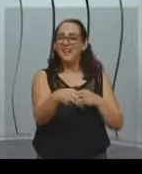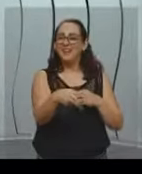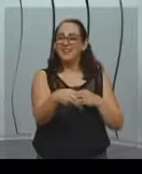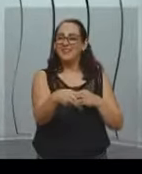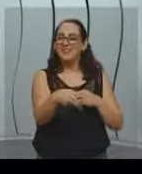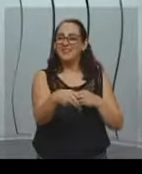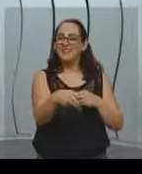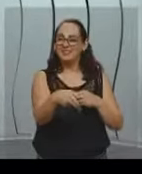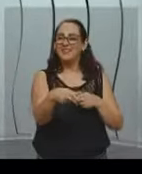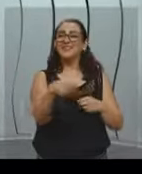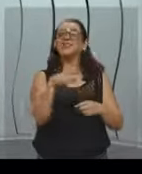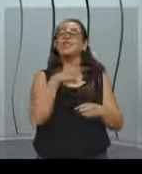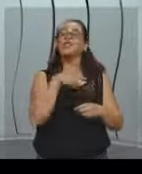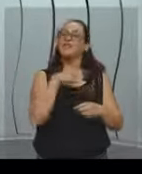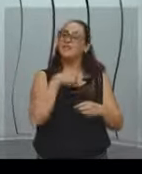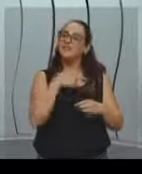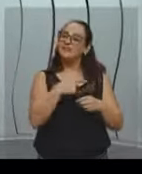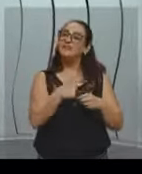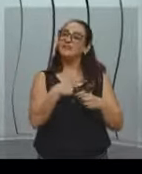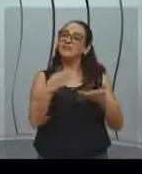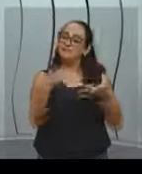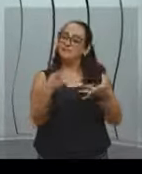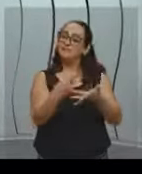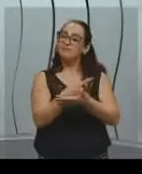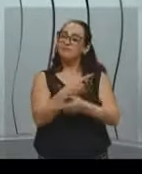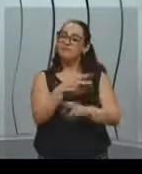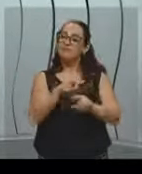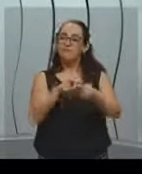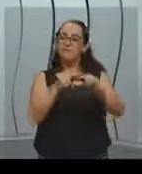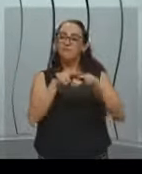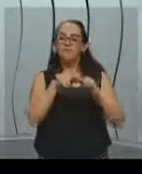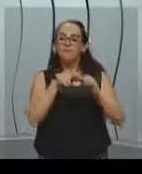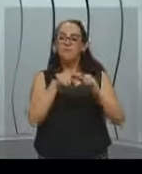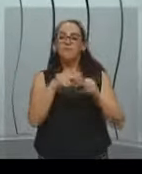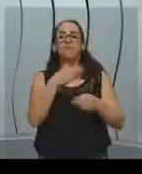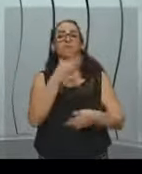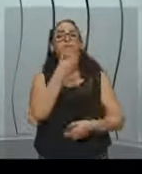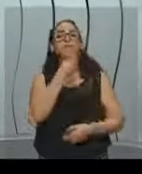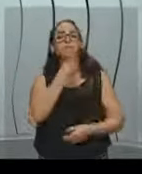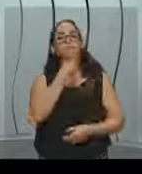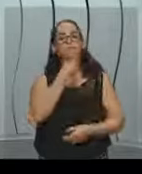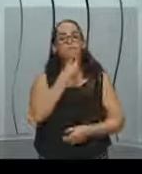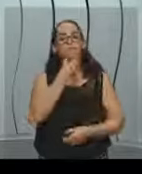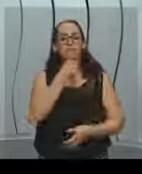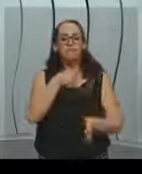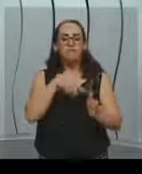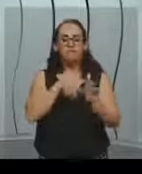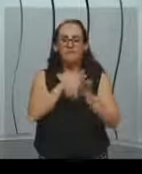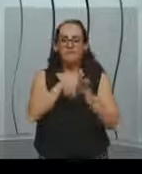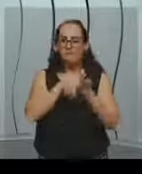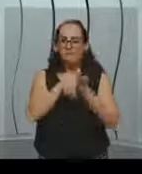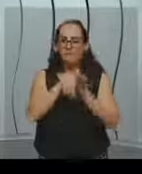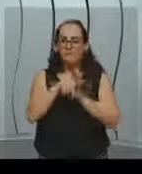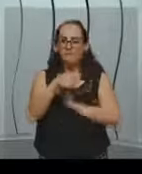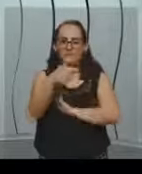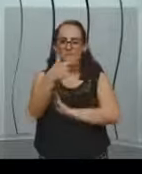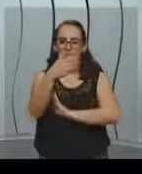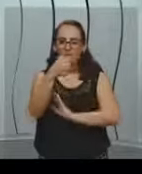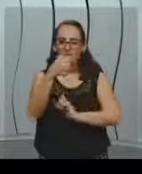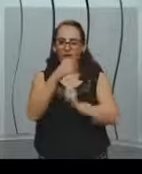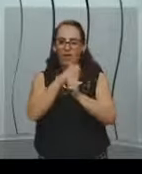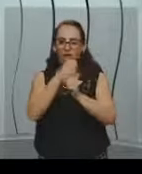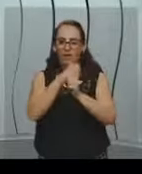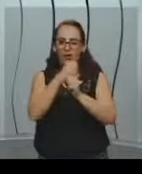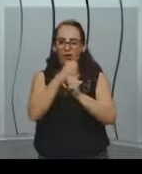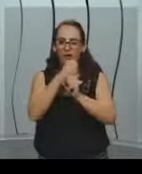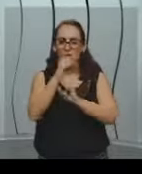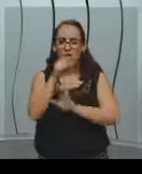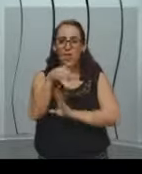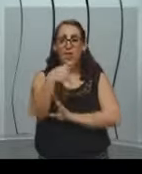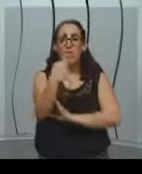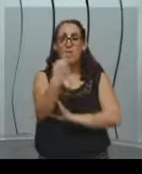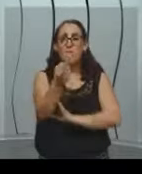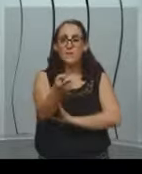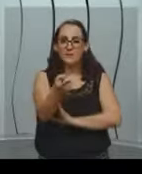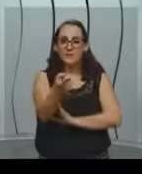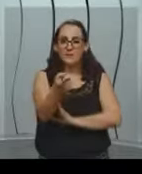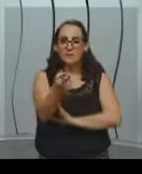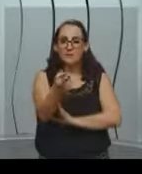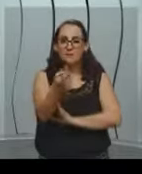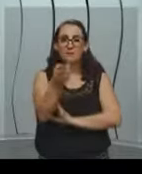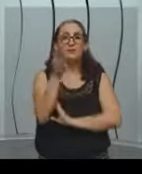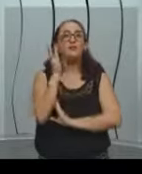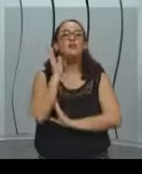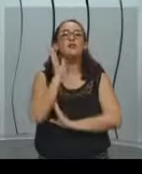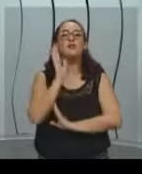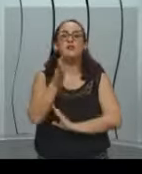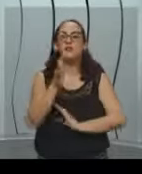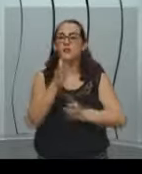acontece a partir disso aí, de Jorge Melies. E olha só, 20 anos depois, Hollywood já começa